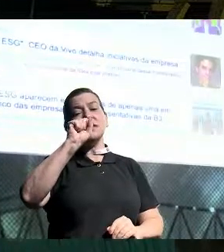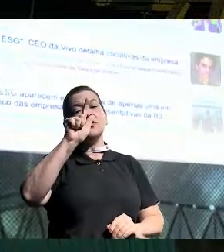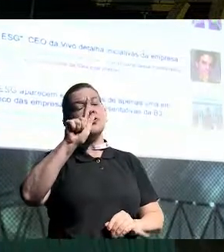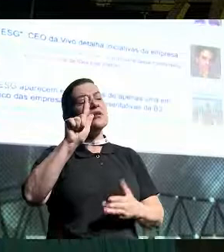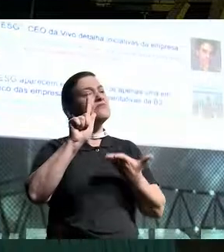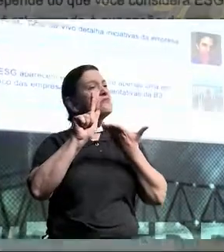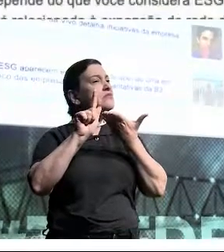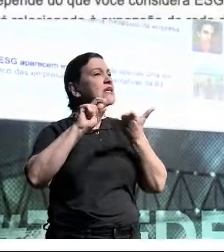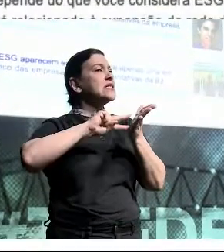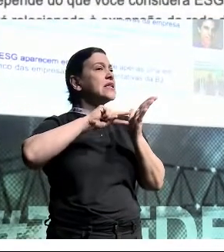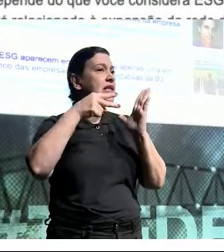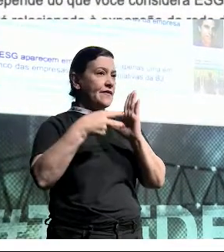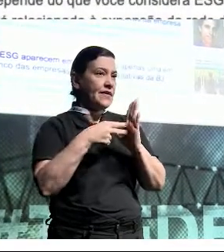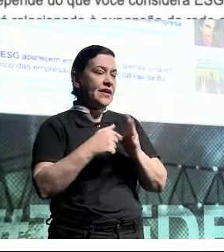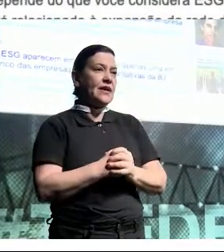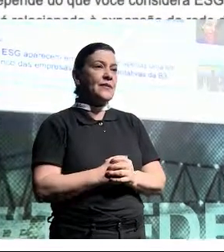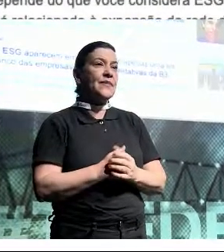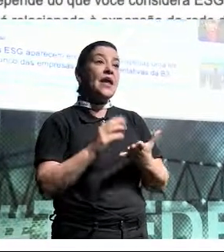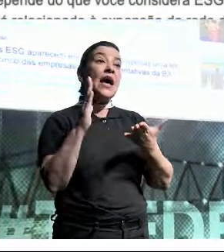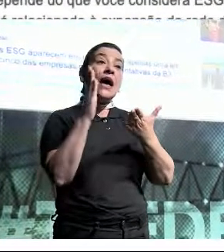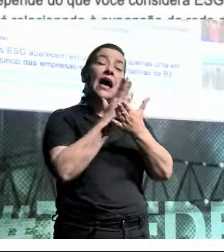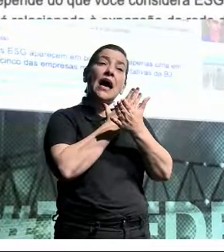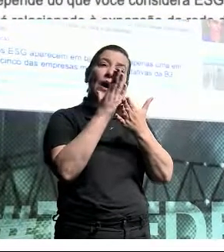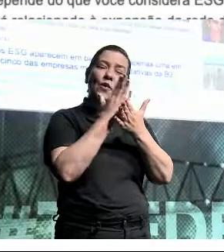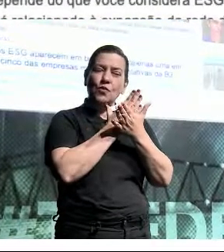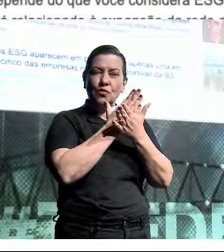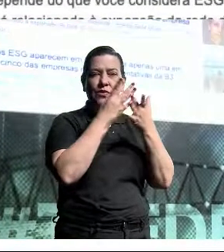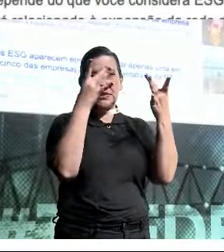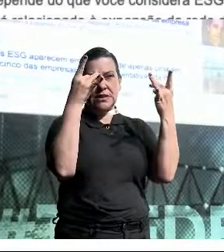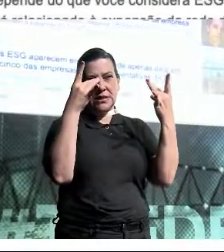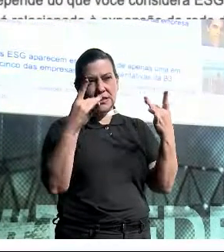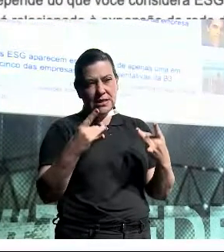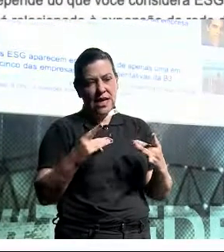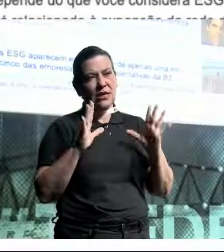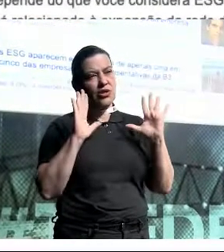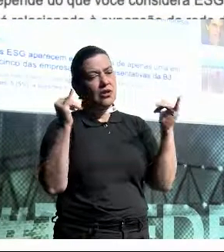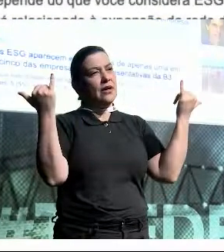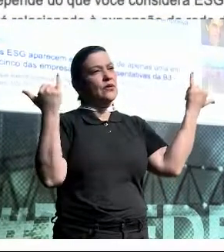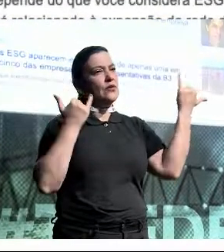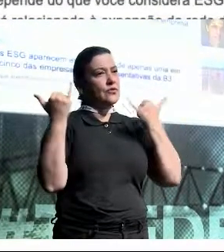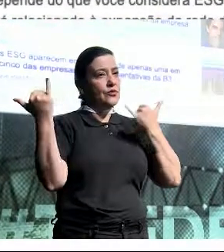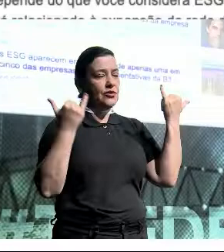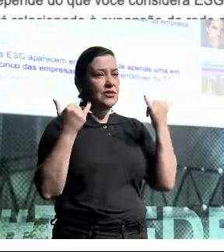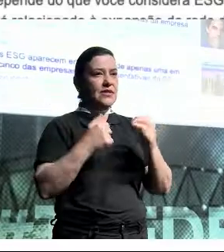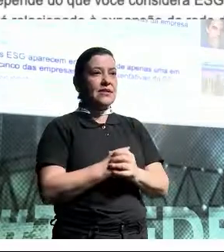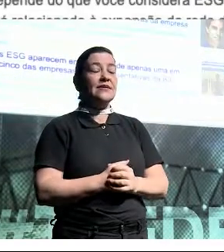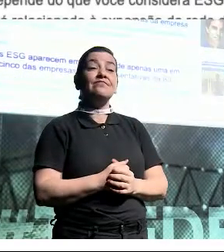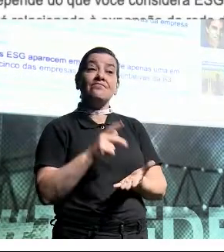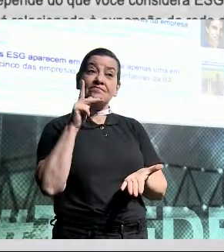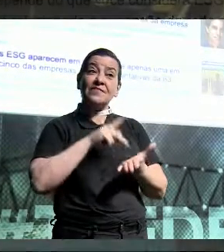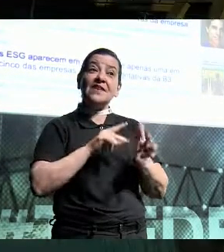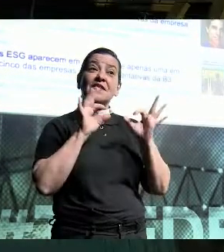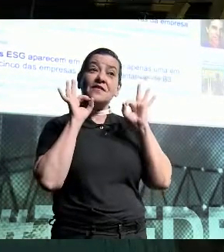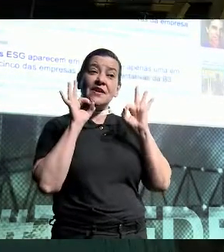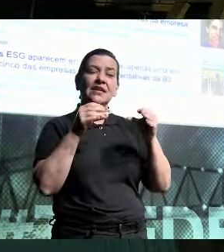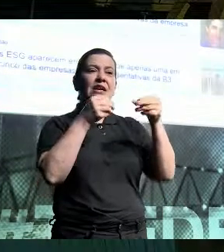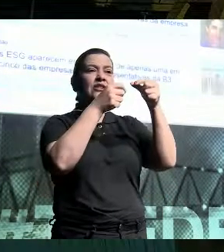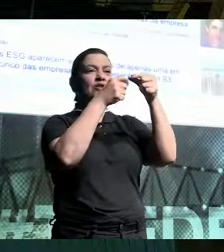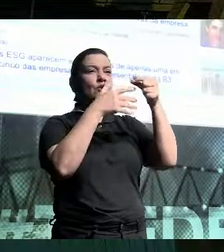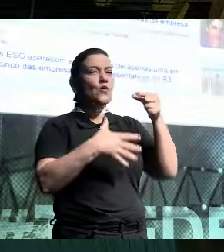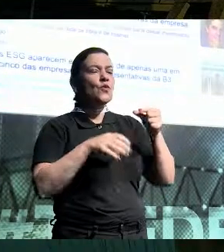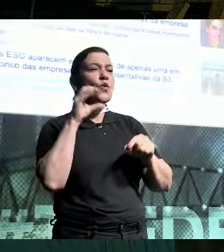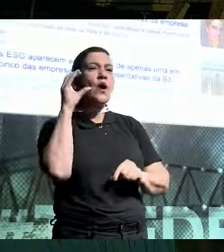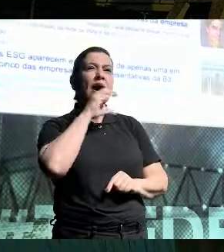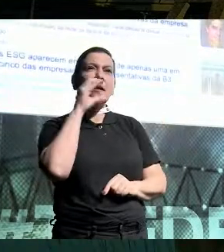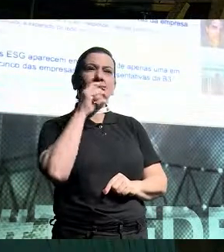elas significam? Eu trouxe aqui só alguns apanhados de notícias que apareceram, e essa daqui, juro, é um Google rapidinho das